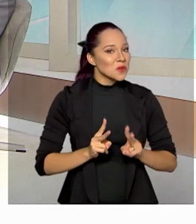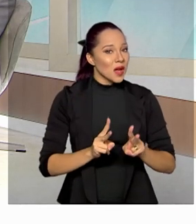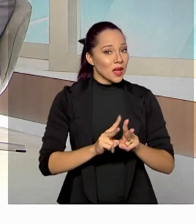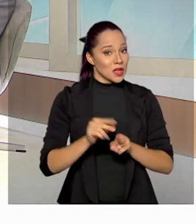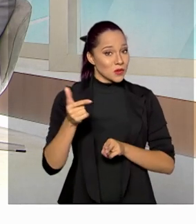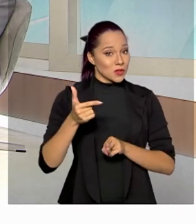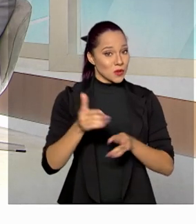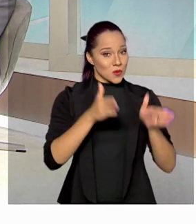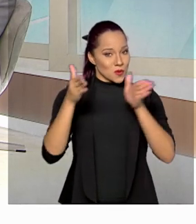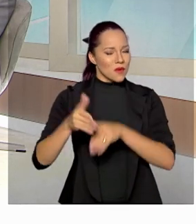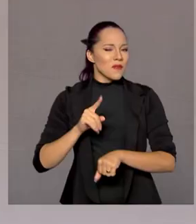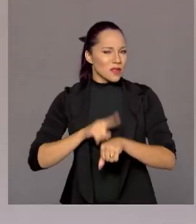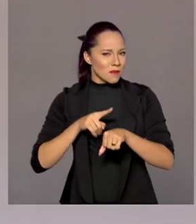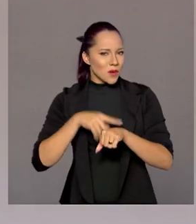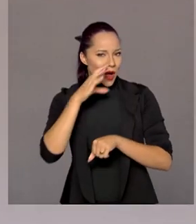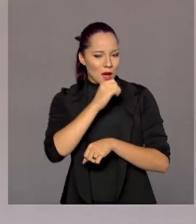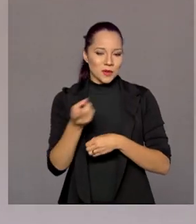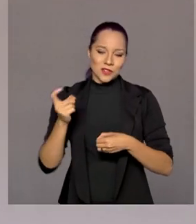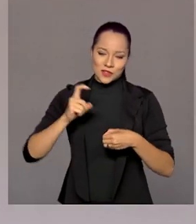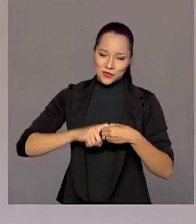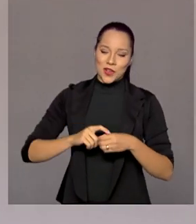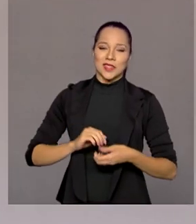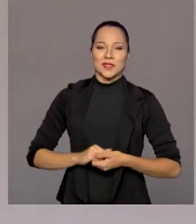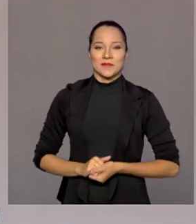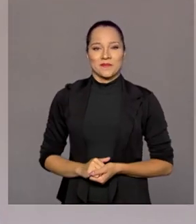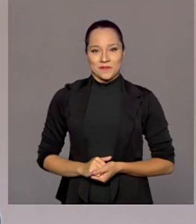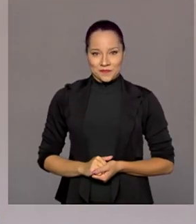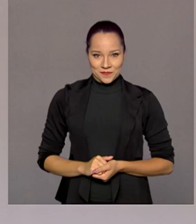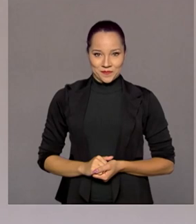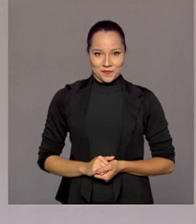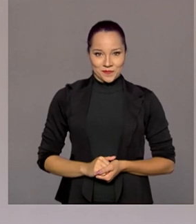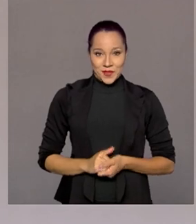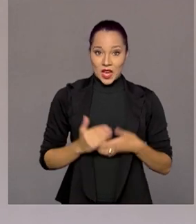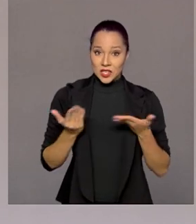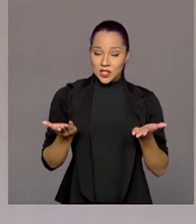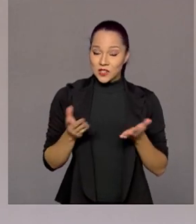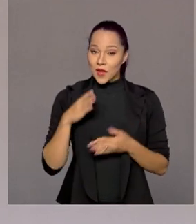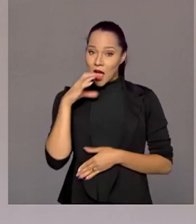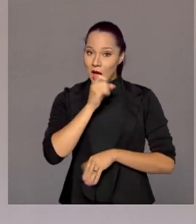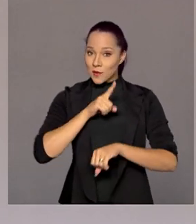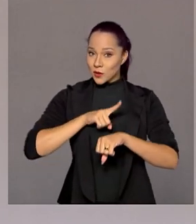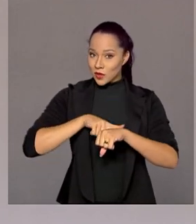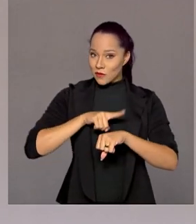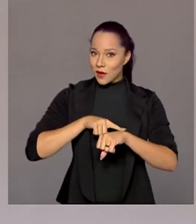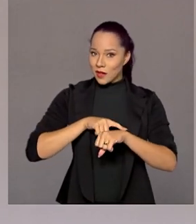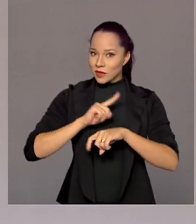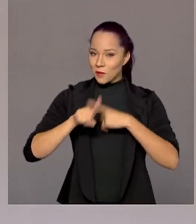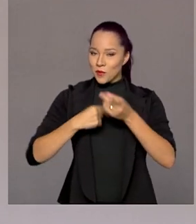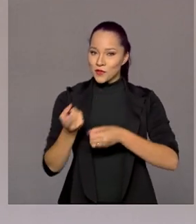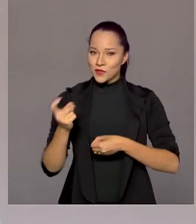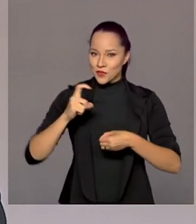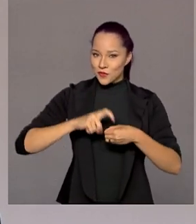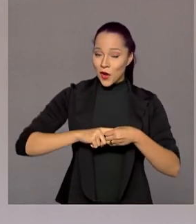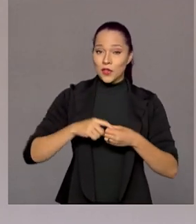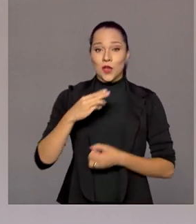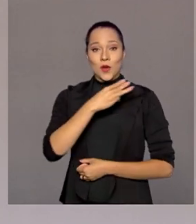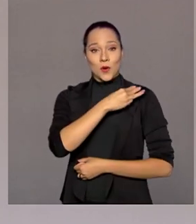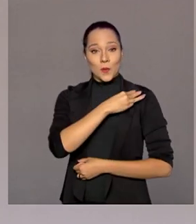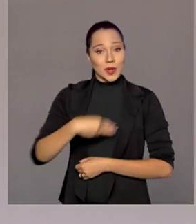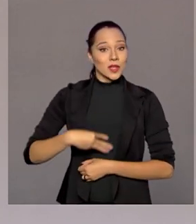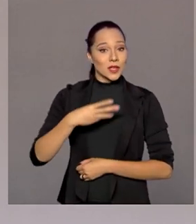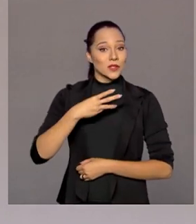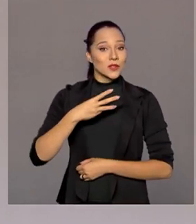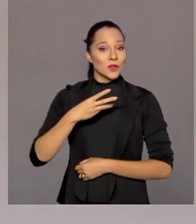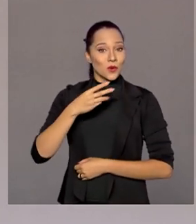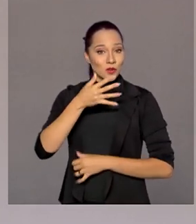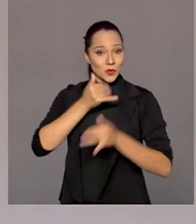segundo bloco. A gente vai para um rápido intervalo e voltamos em instantes. A gente está indo para um rápido intervalo e daqui a pouco voltamos com o ministro de Minas